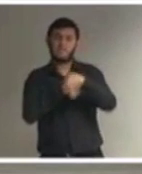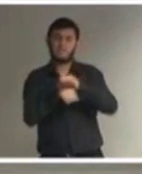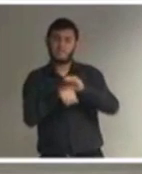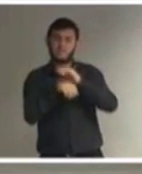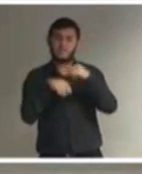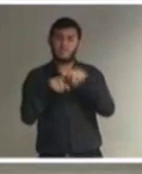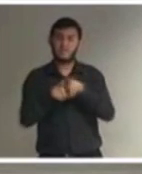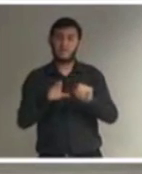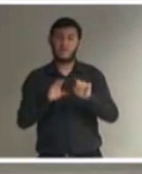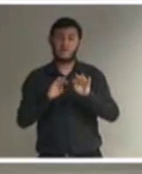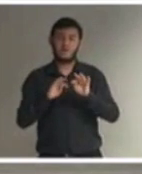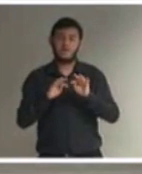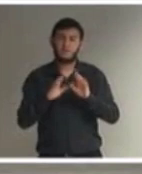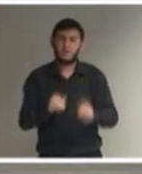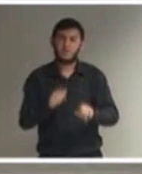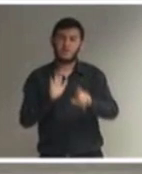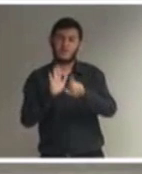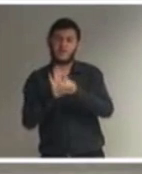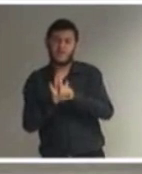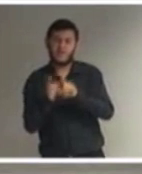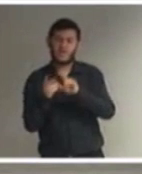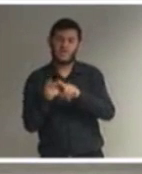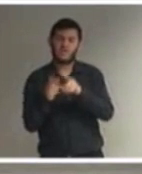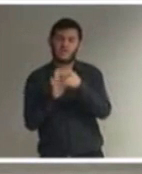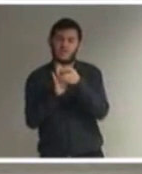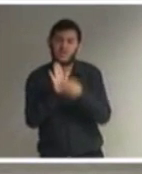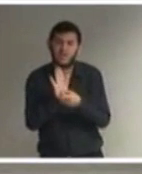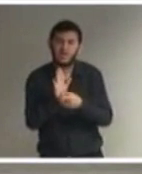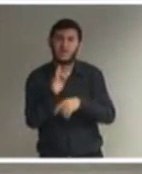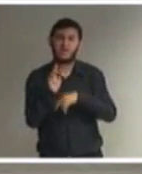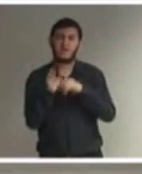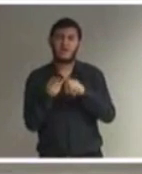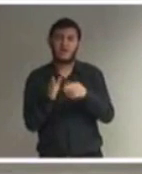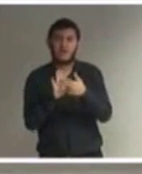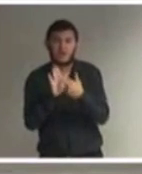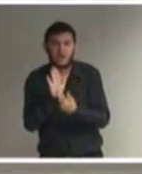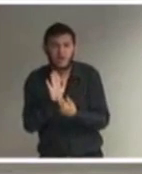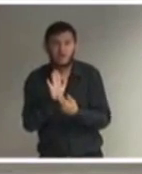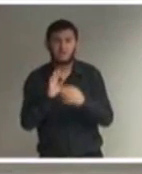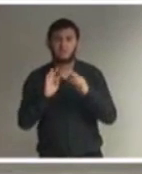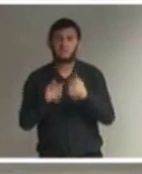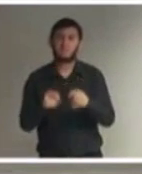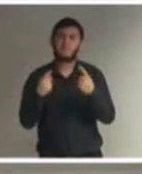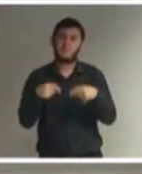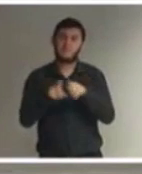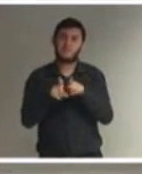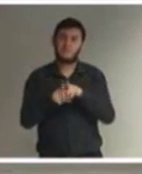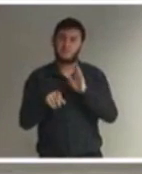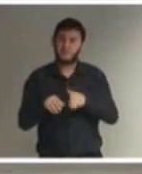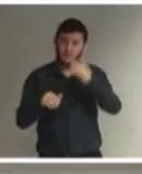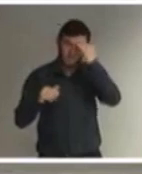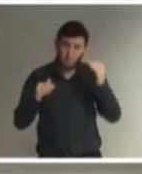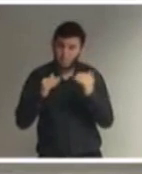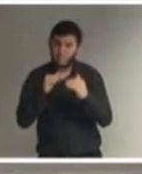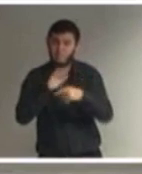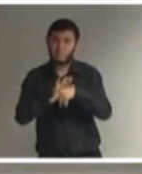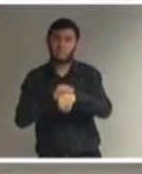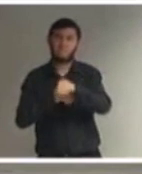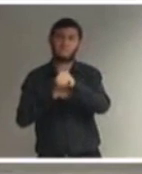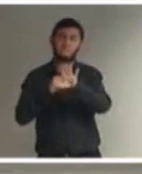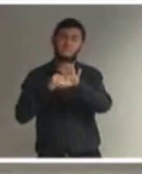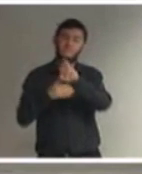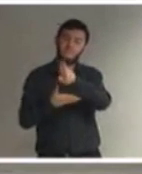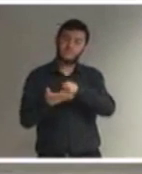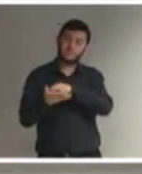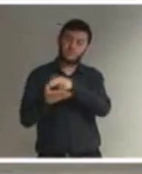lei, todo decreto, todas as normas devem estar de acordo com essa Convenção sob pena de poderem ser